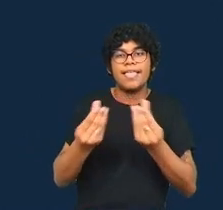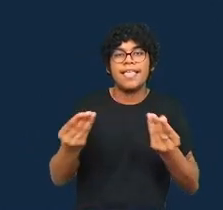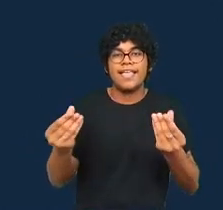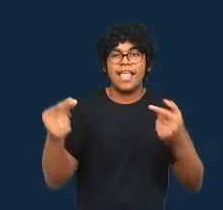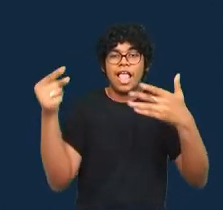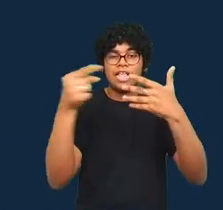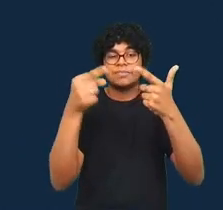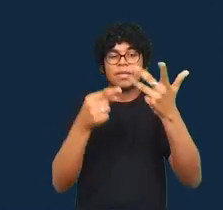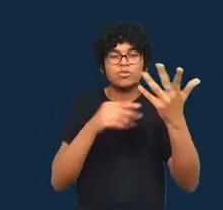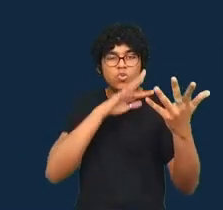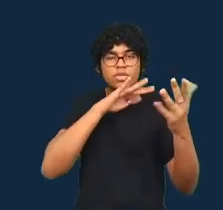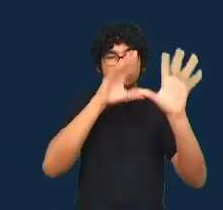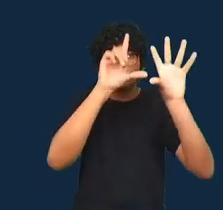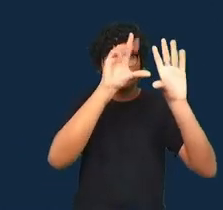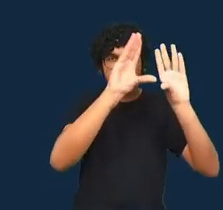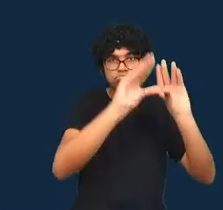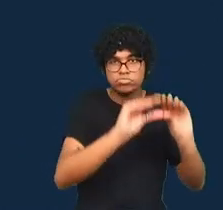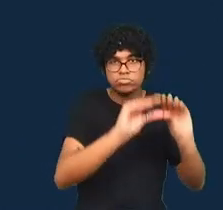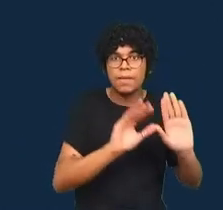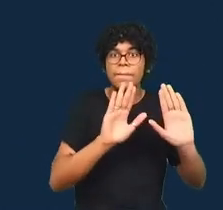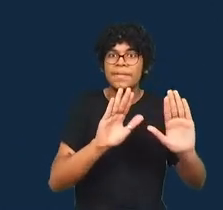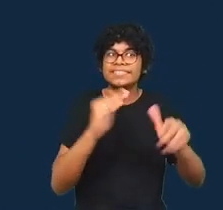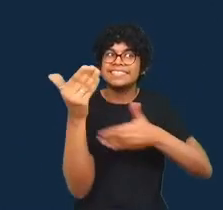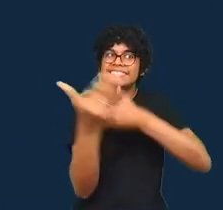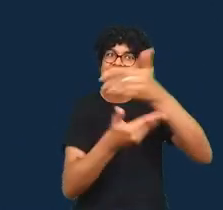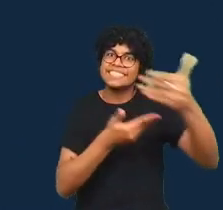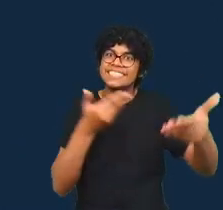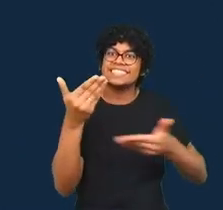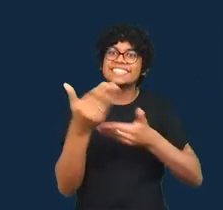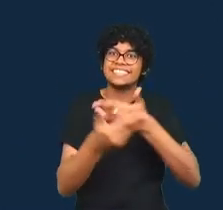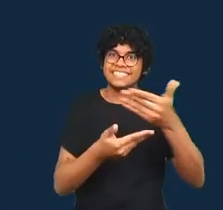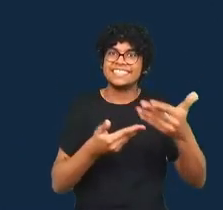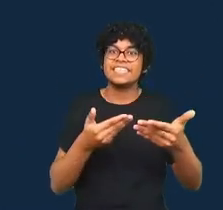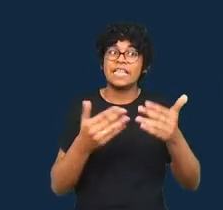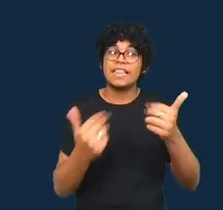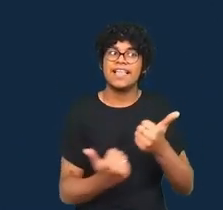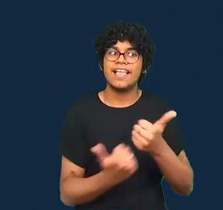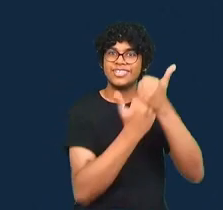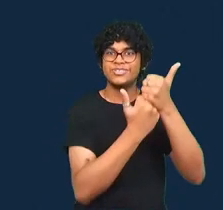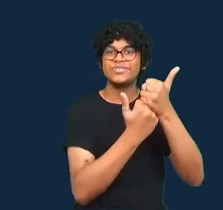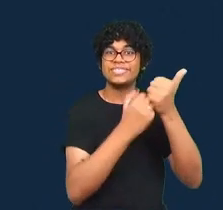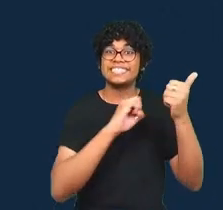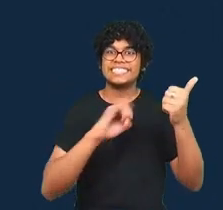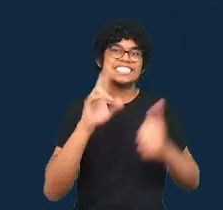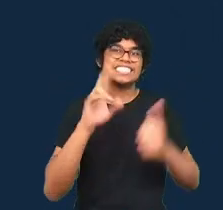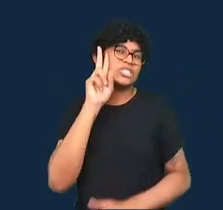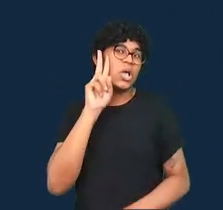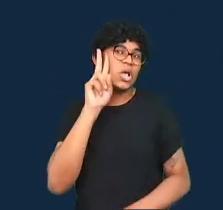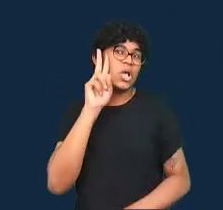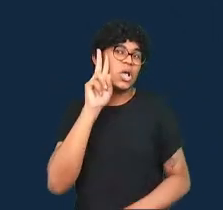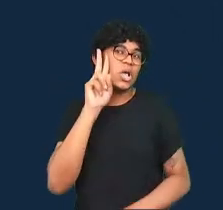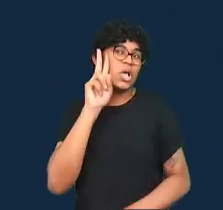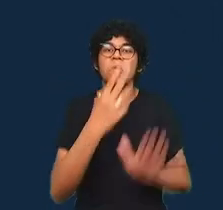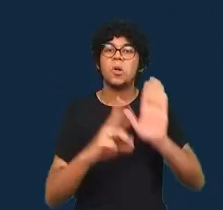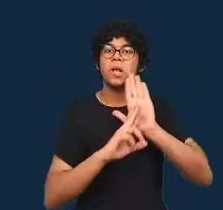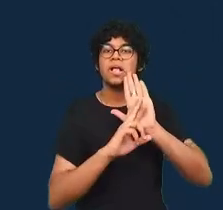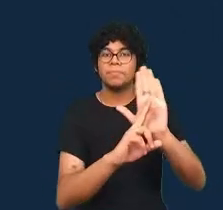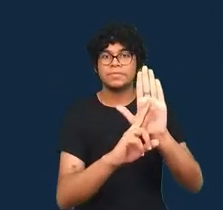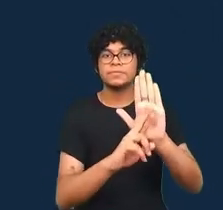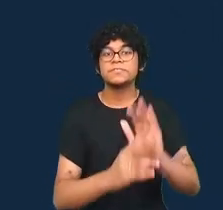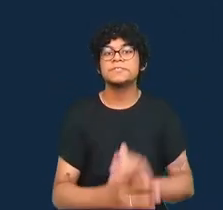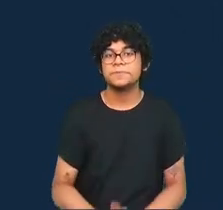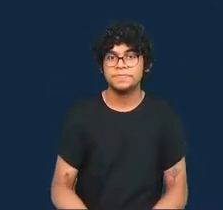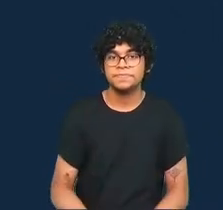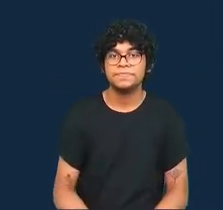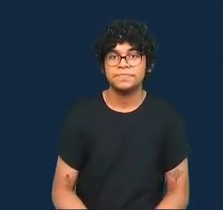certa comemoração quando as histórias estão indo bem estão bem representadas Caterine Dinácio no seu capítulo